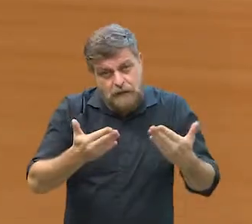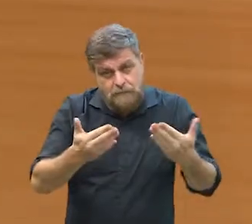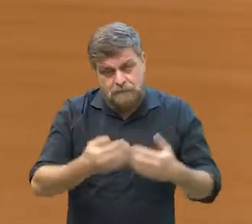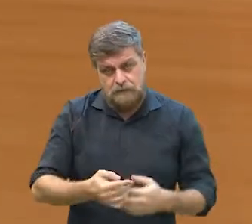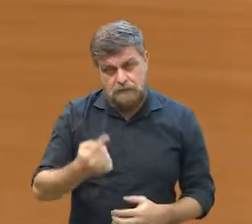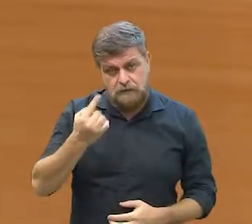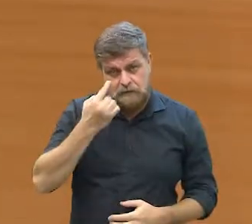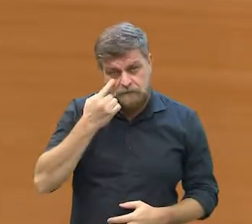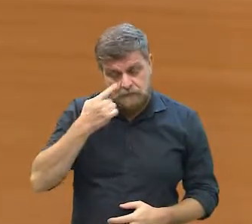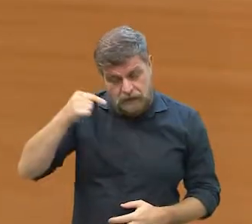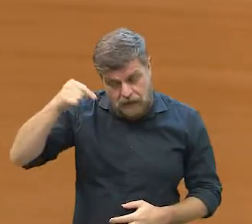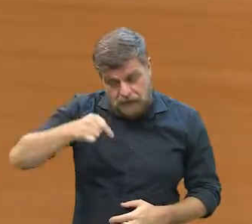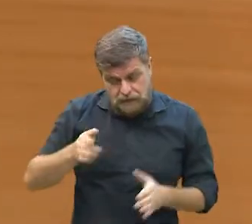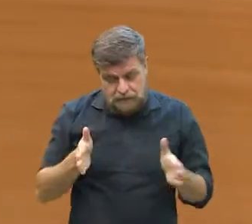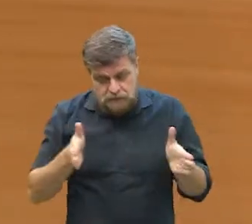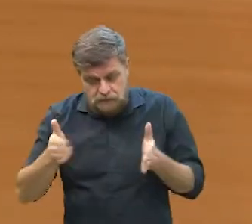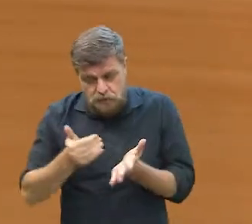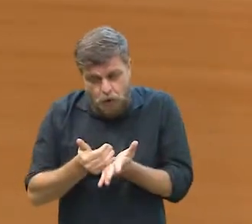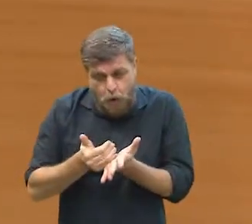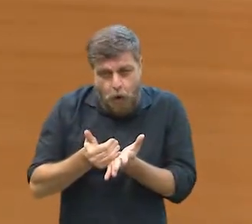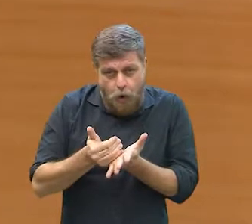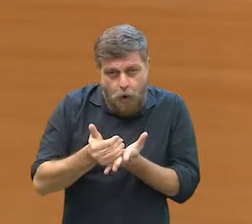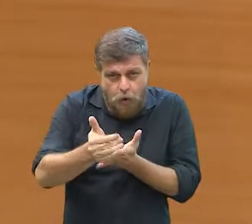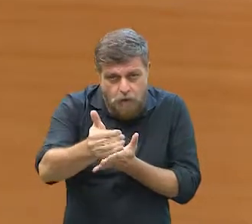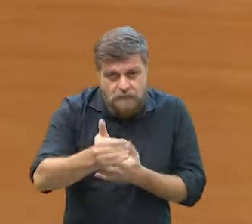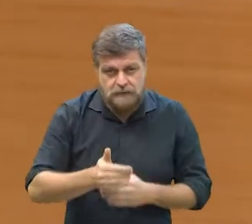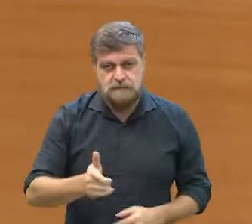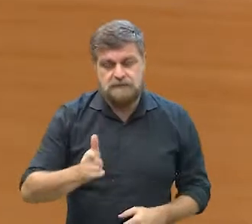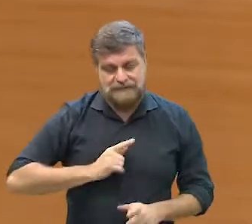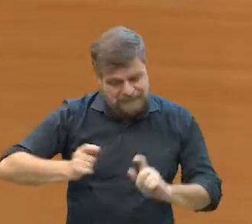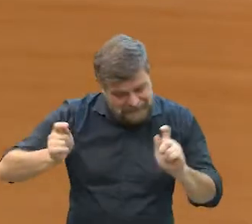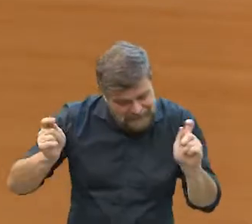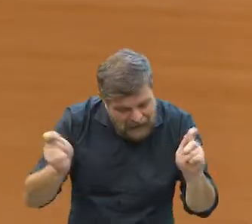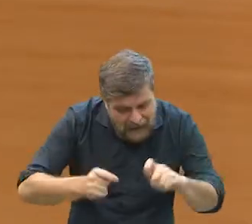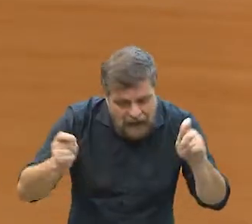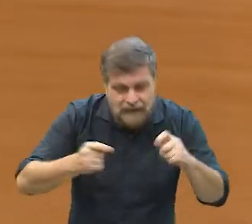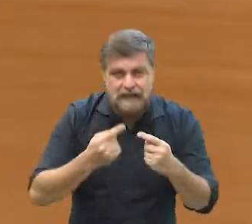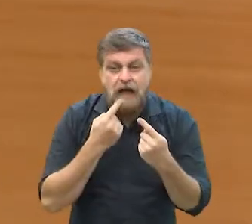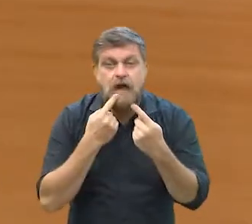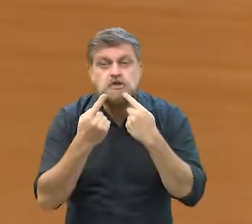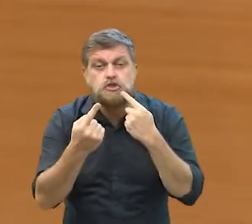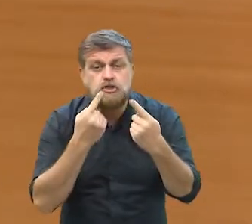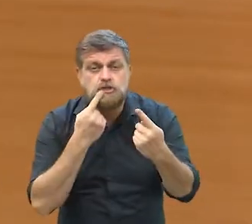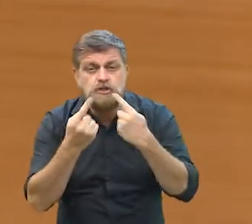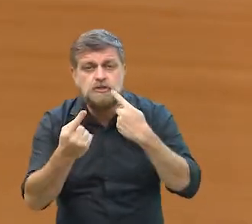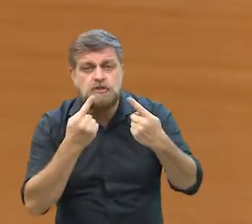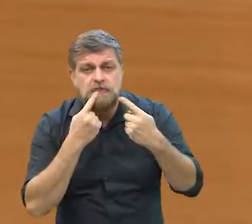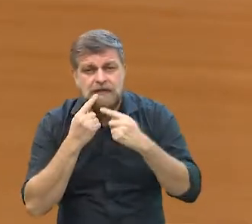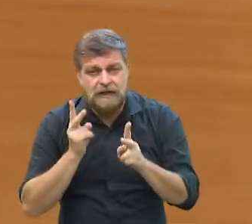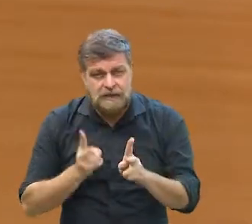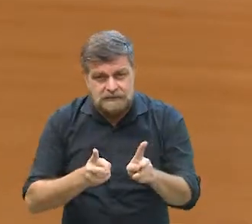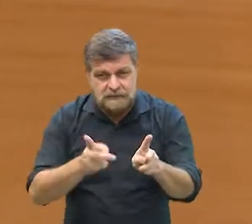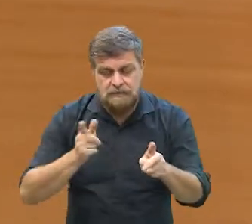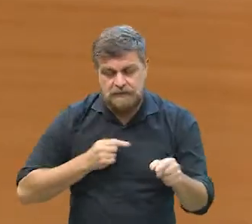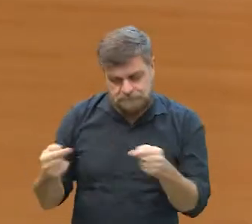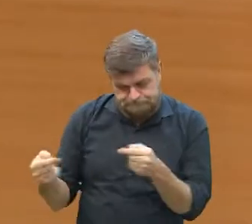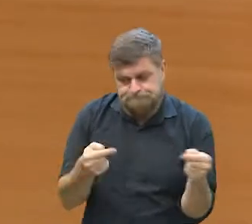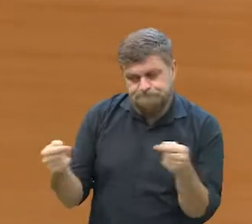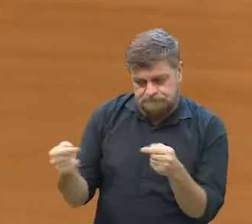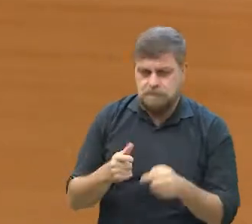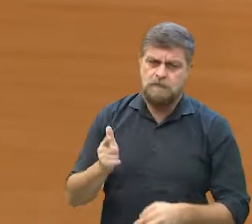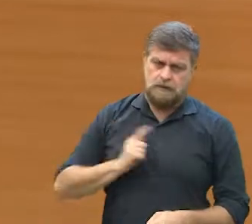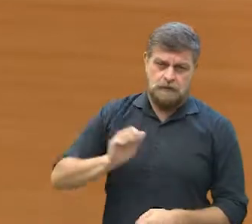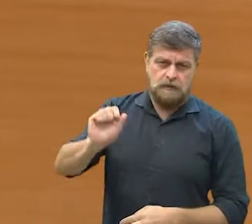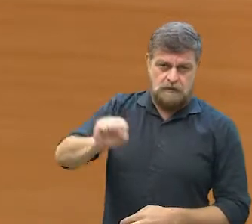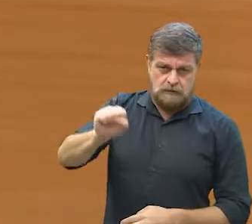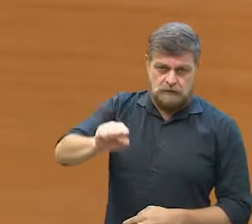Mas eu vejo que, pelo menos nesse início, a gente está conseguindo dialogar, sempre tem